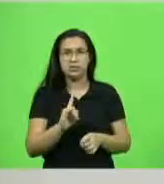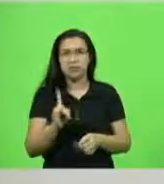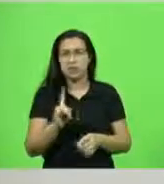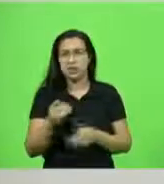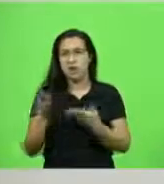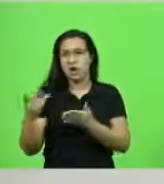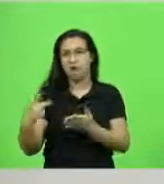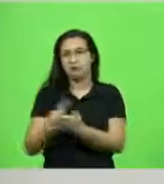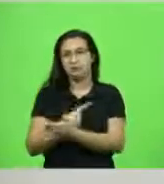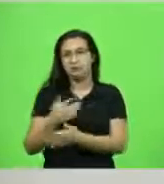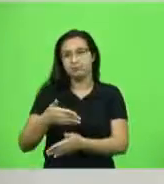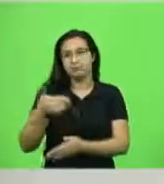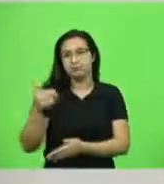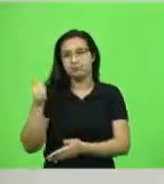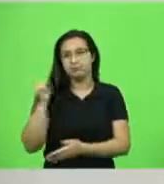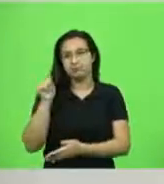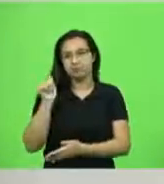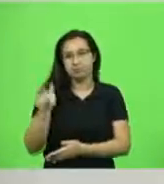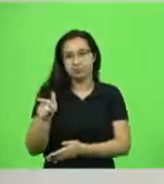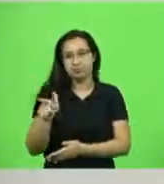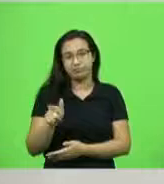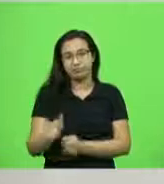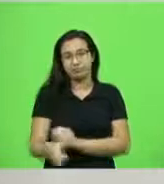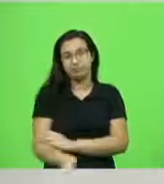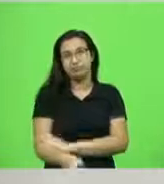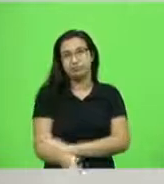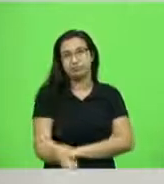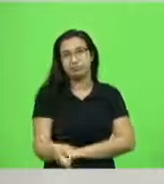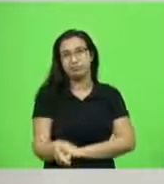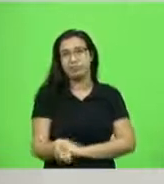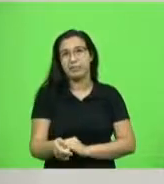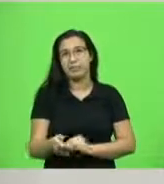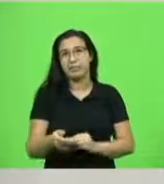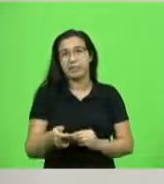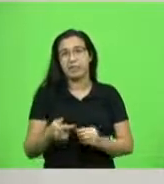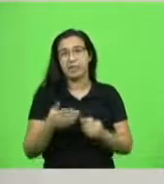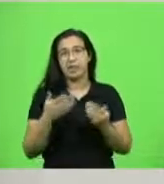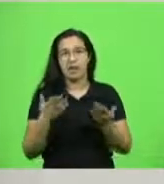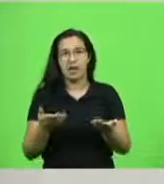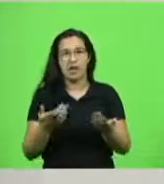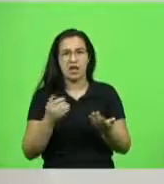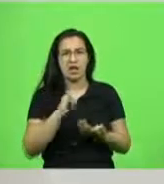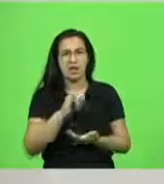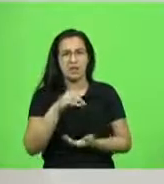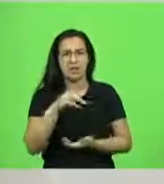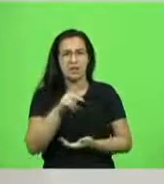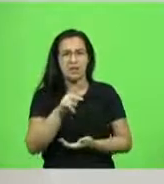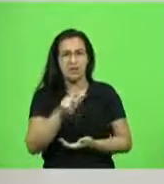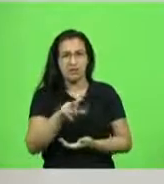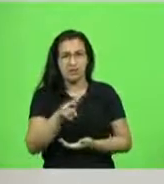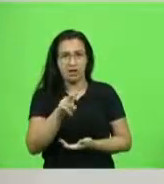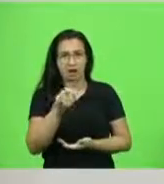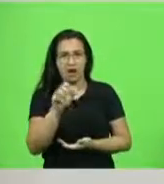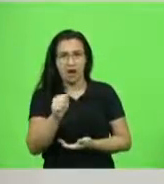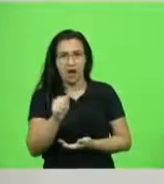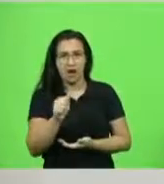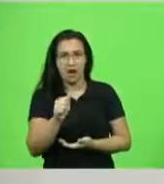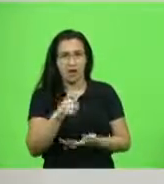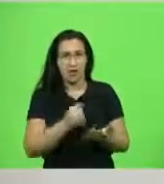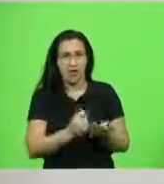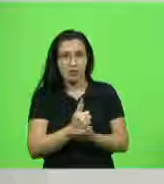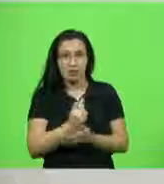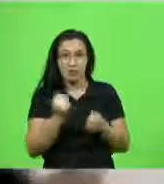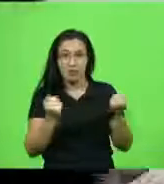princípios da razoabilidade, da proporcionalidade, será que ele está devendo IPVA desde que quando comprou o carro?